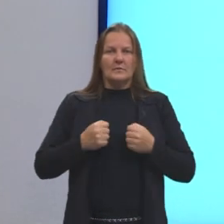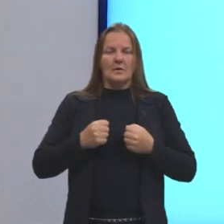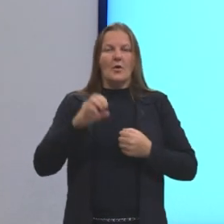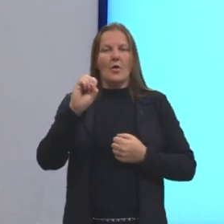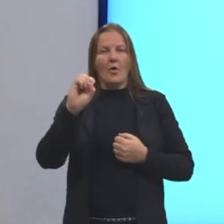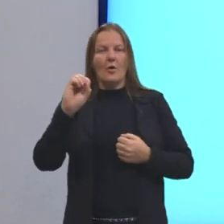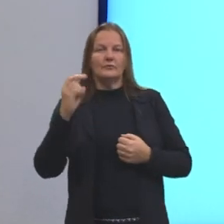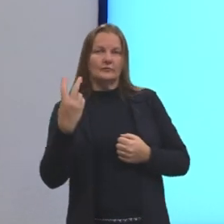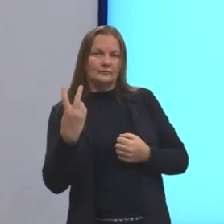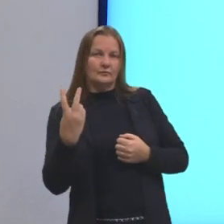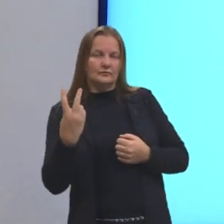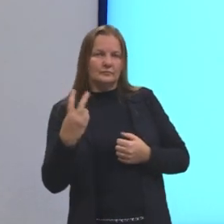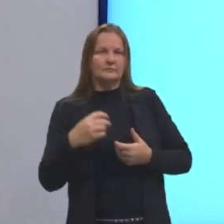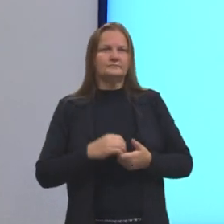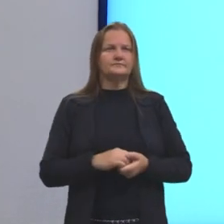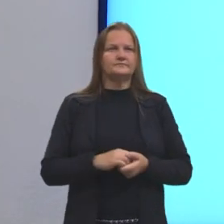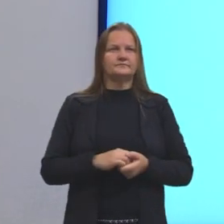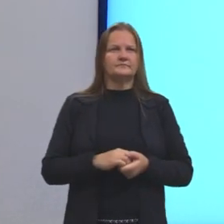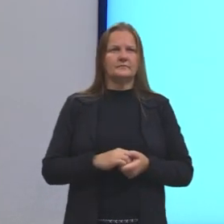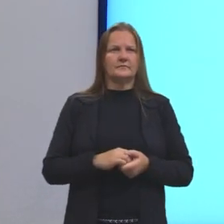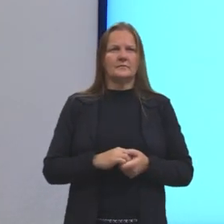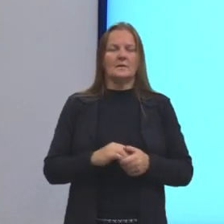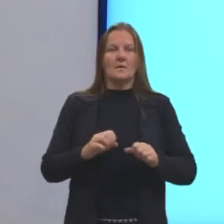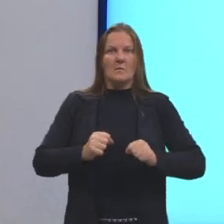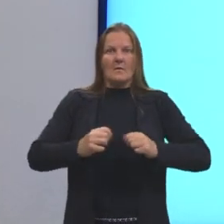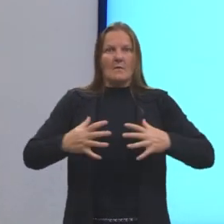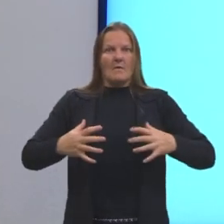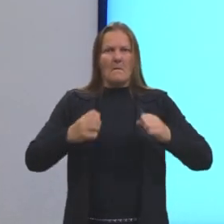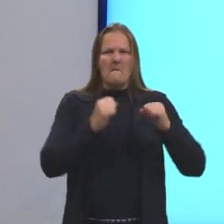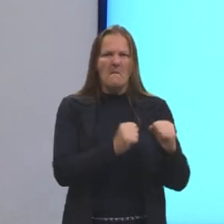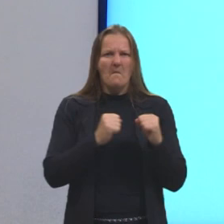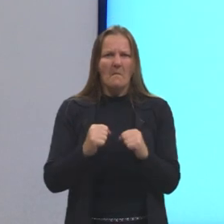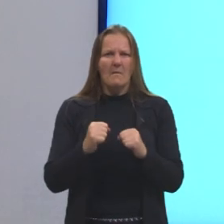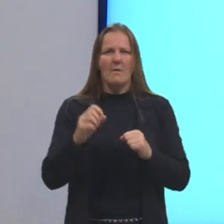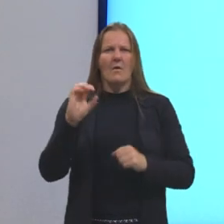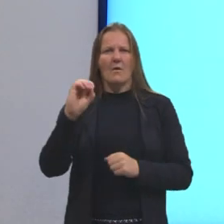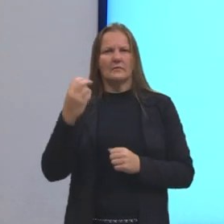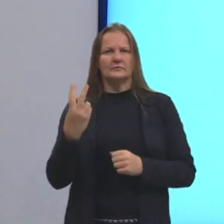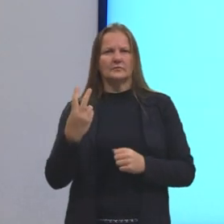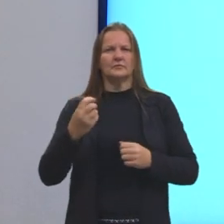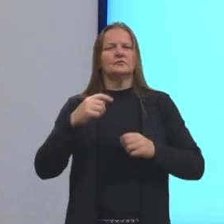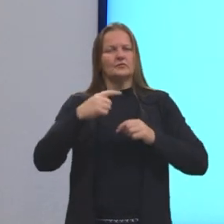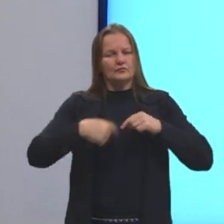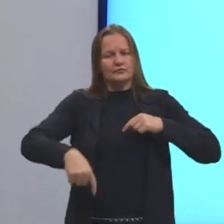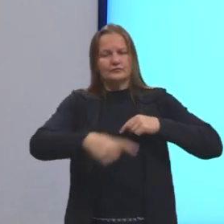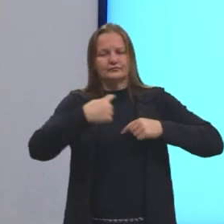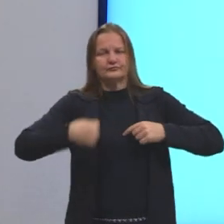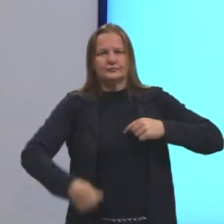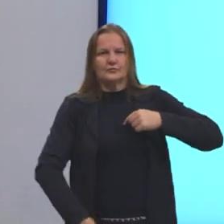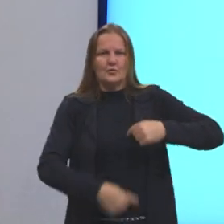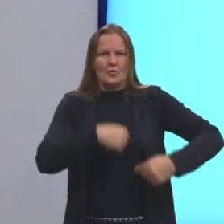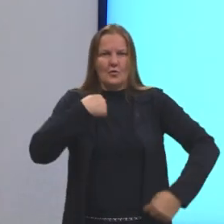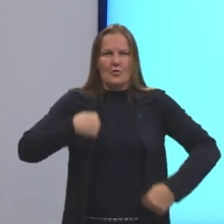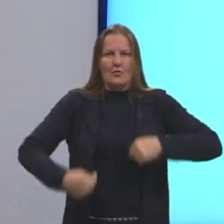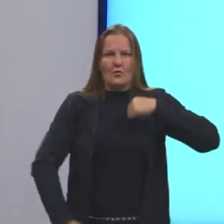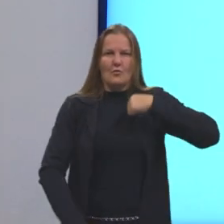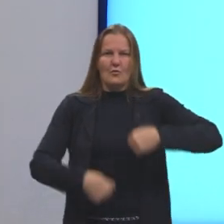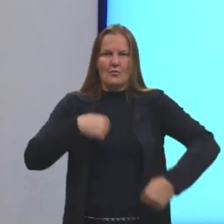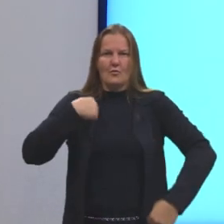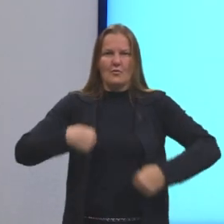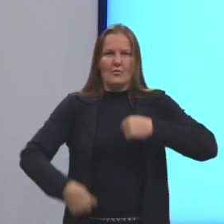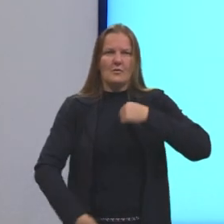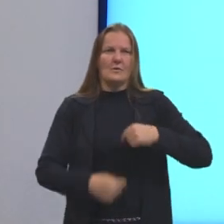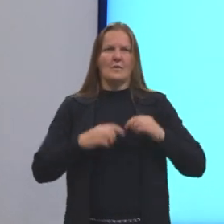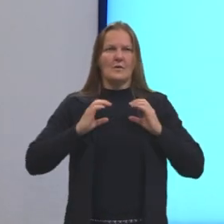oxigênio. Pegando mais oxigênio, ele volta de novo e faz todo o caminho. Claro que aqui, quando ele vai para o